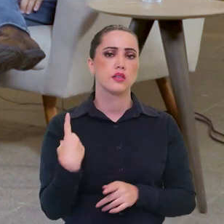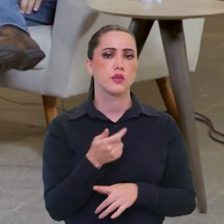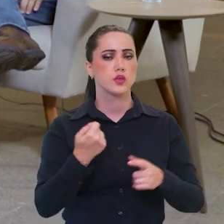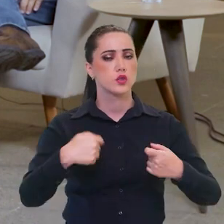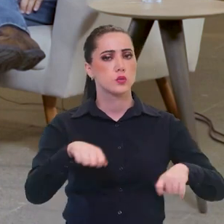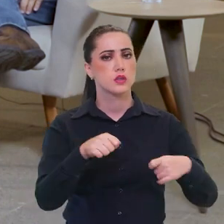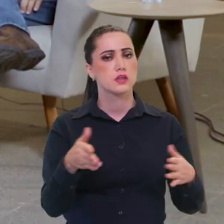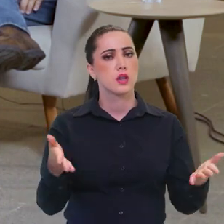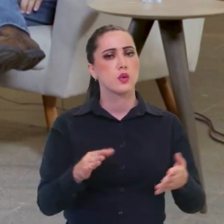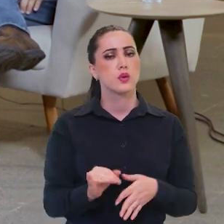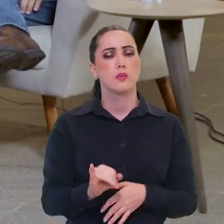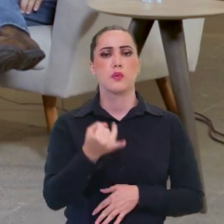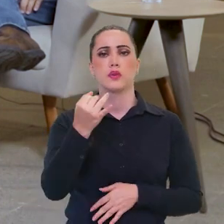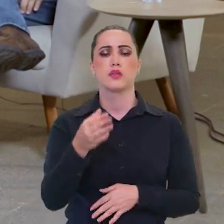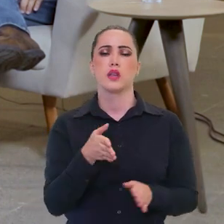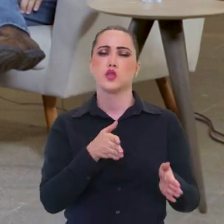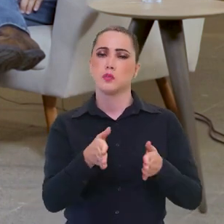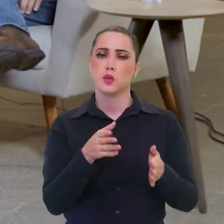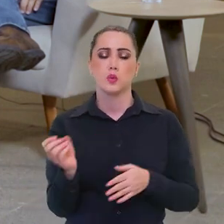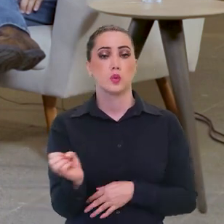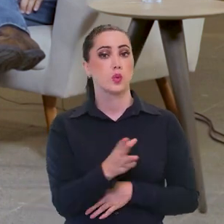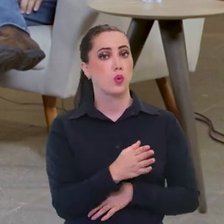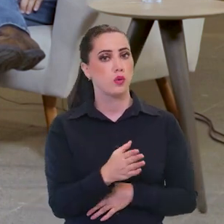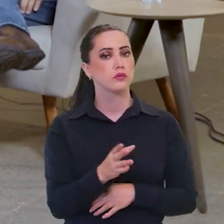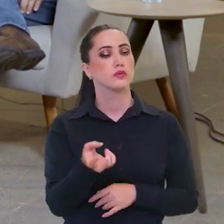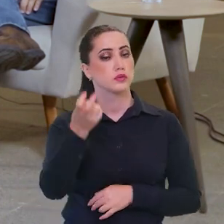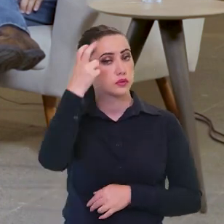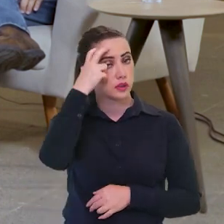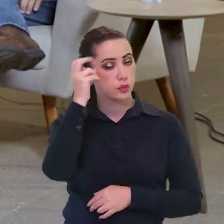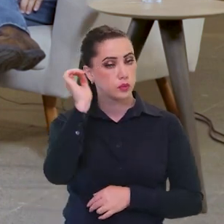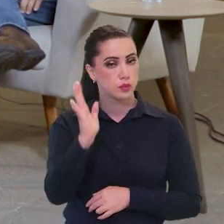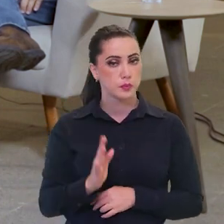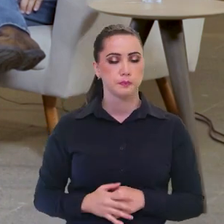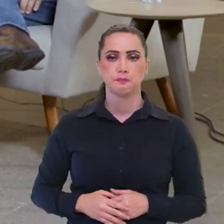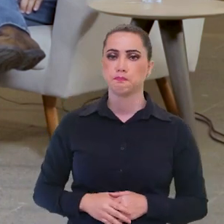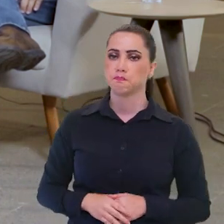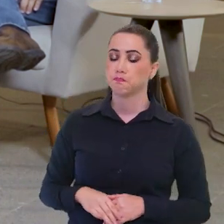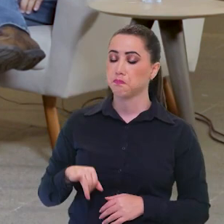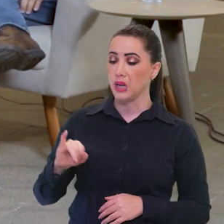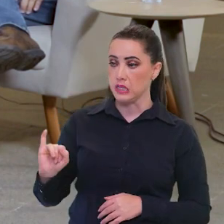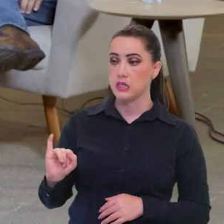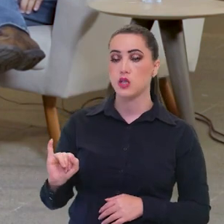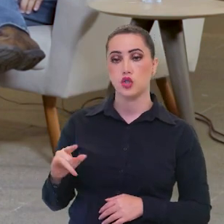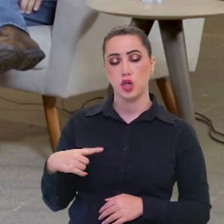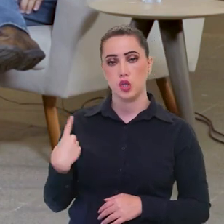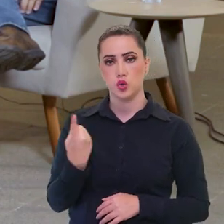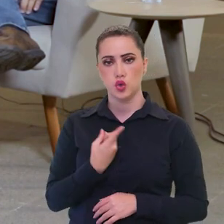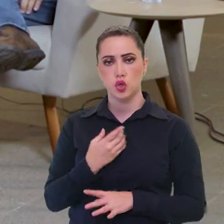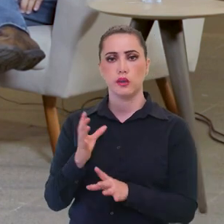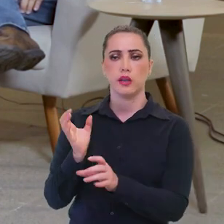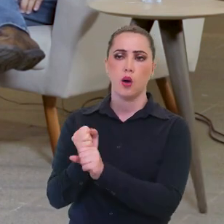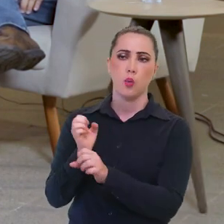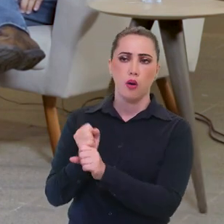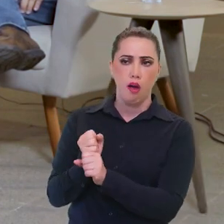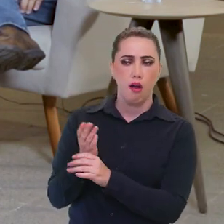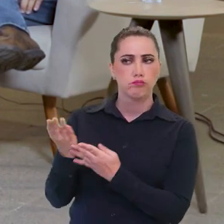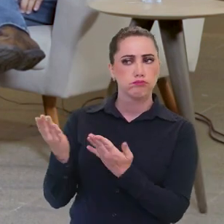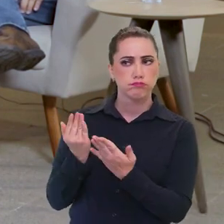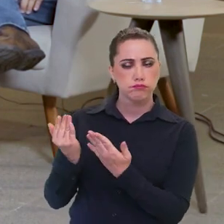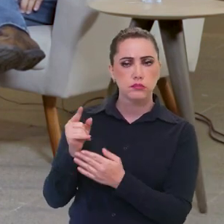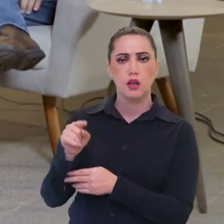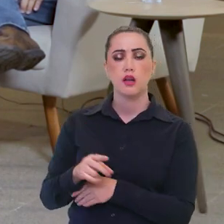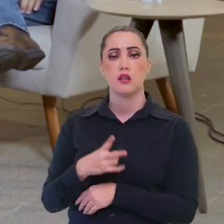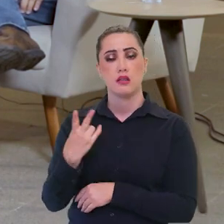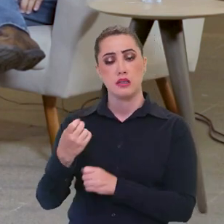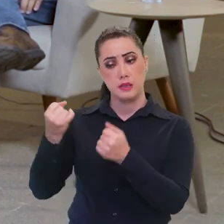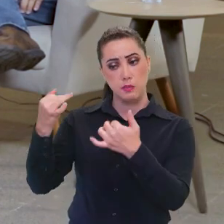precisa agora aproveitar esse momento novo da cultura no Brasil. Se a gente for juntar, a senhora falou em duas